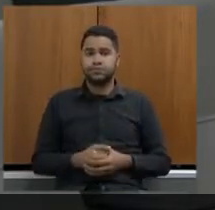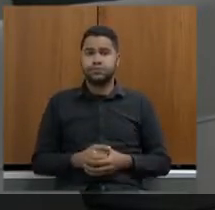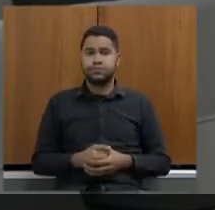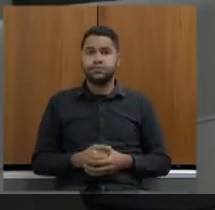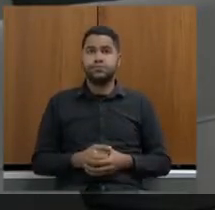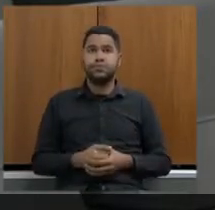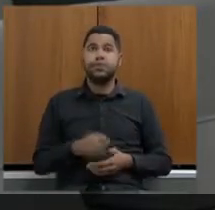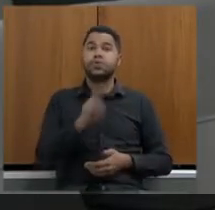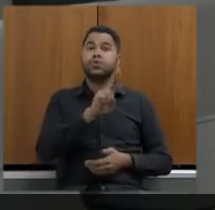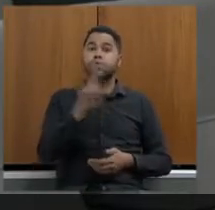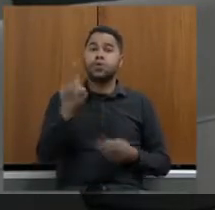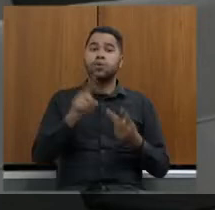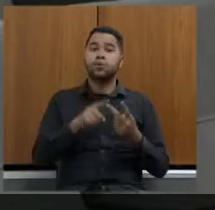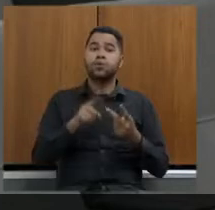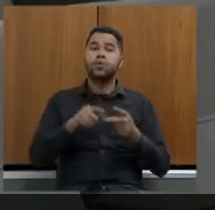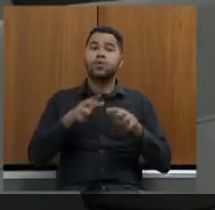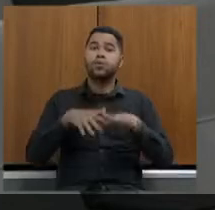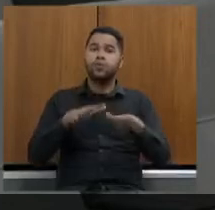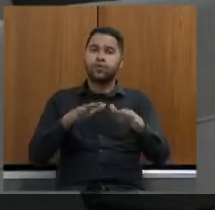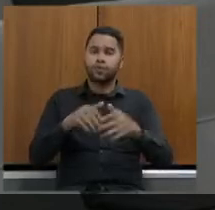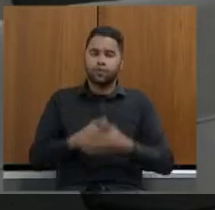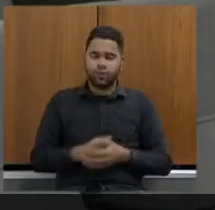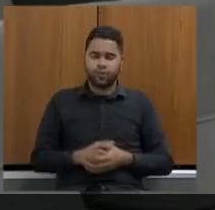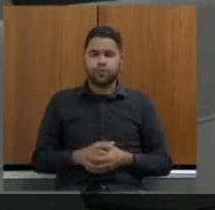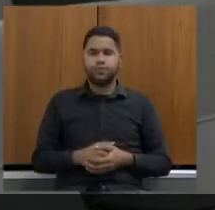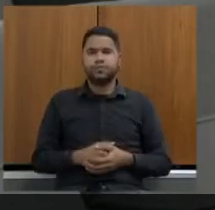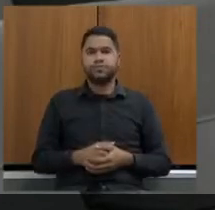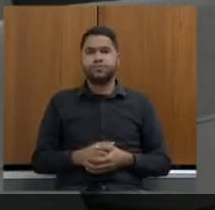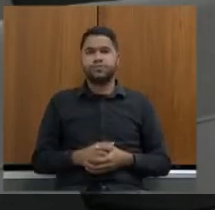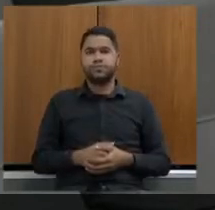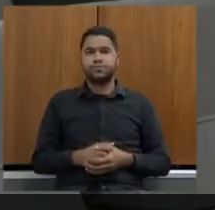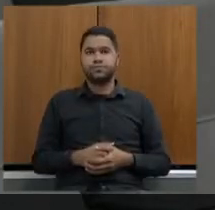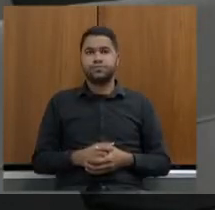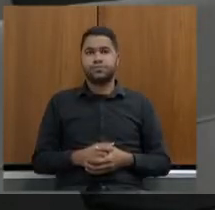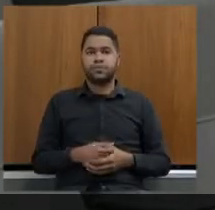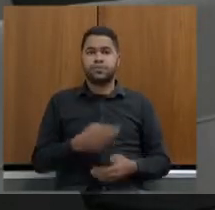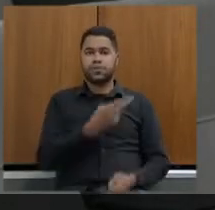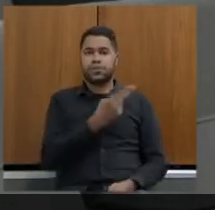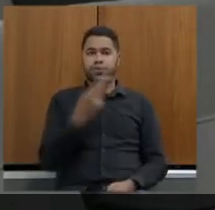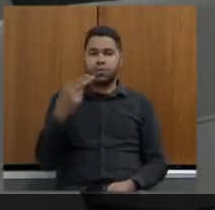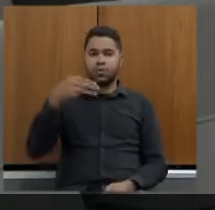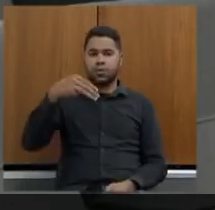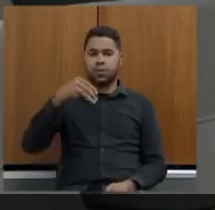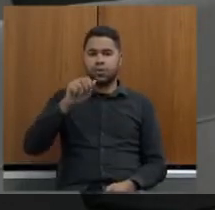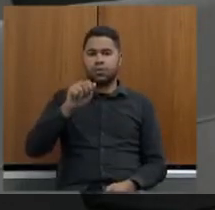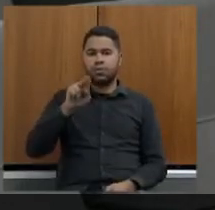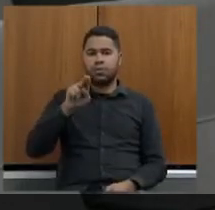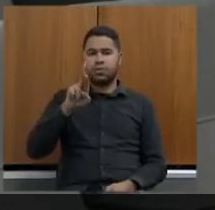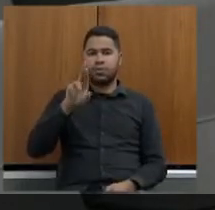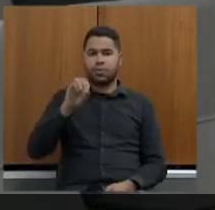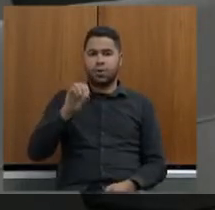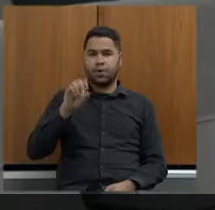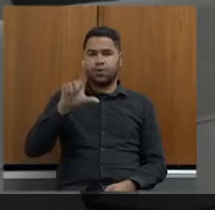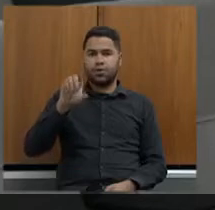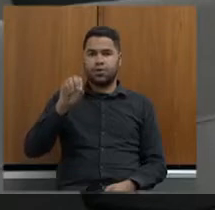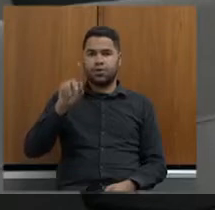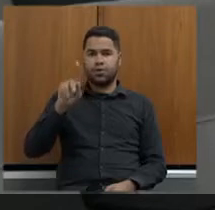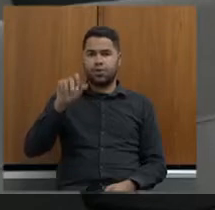o nome e o nome do movimento seu nome o nome e o nome do movimento sim meu nome é Mauro Lopes Martins e o movimento